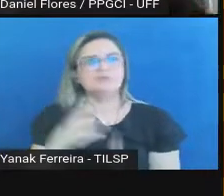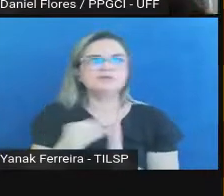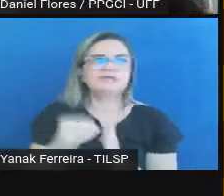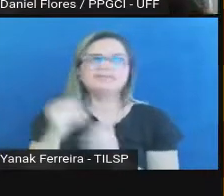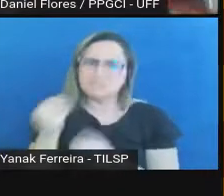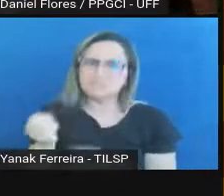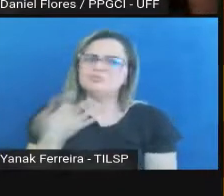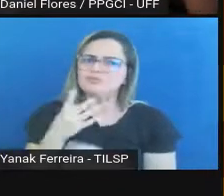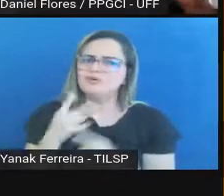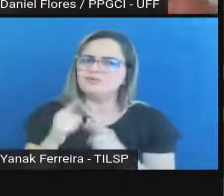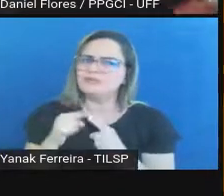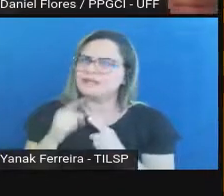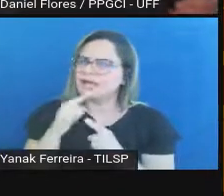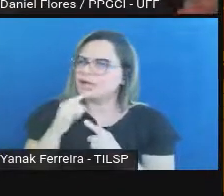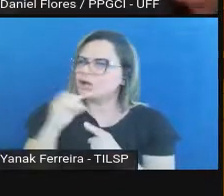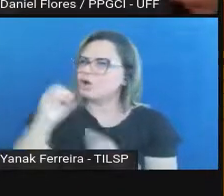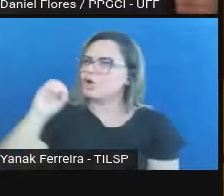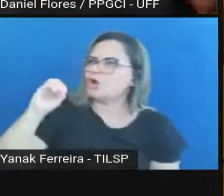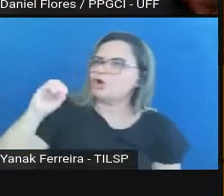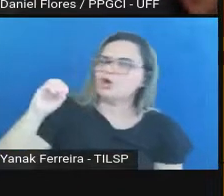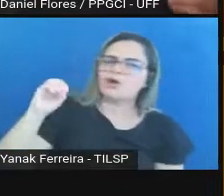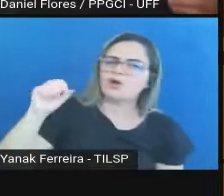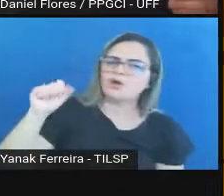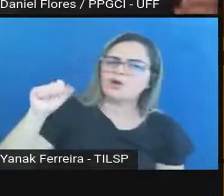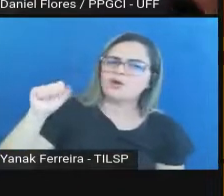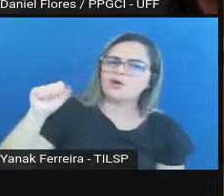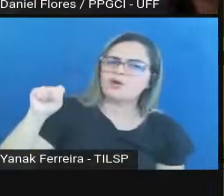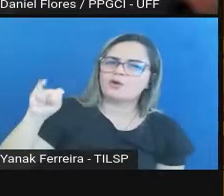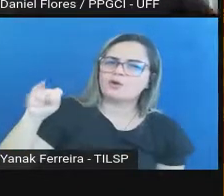lançado. Vai continuar sendo ISO